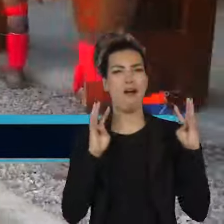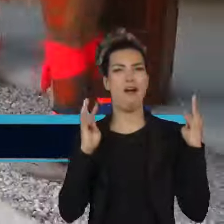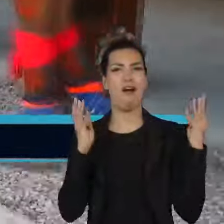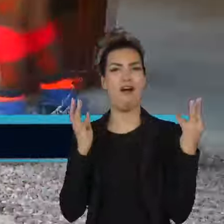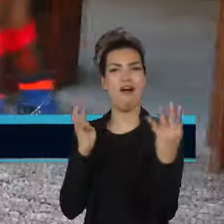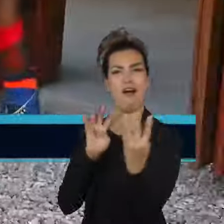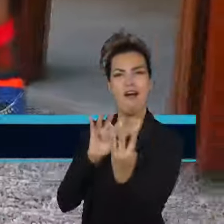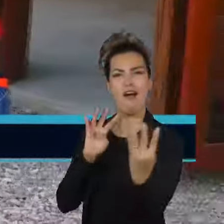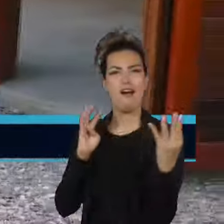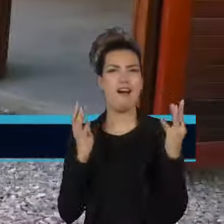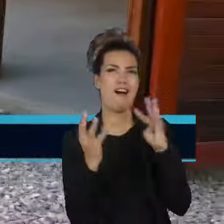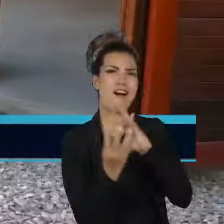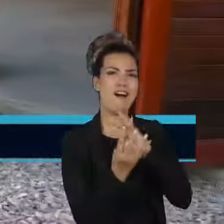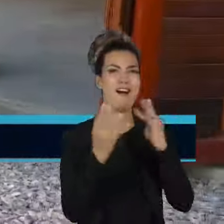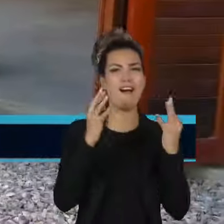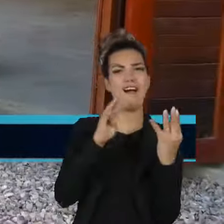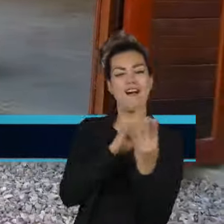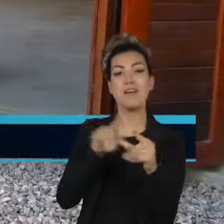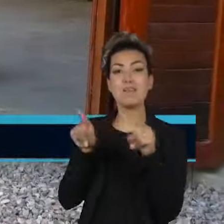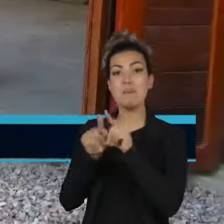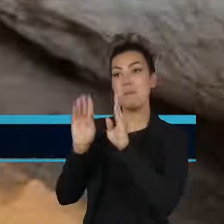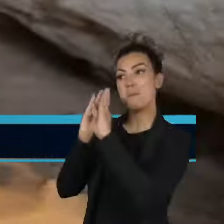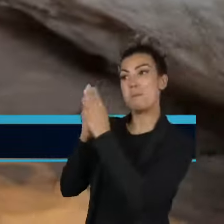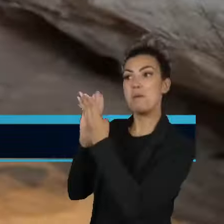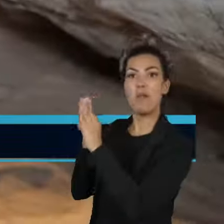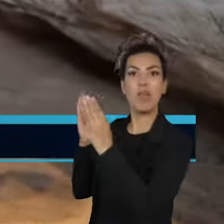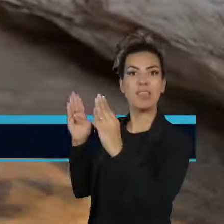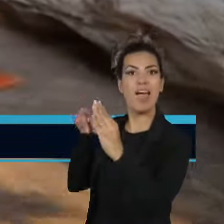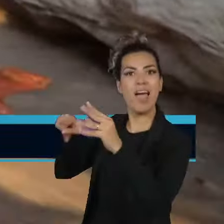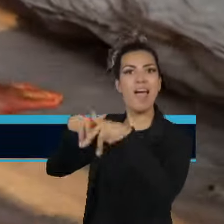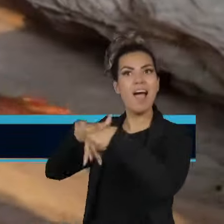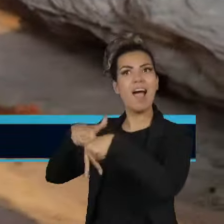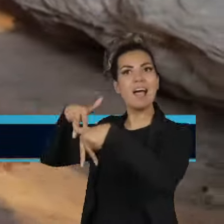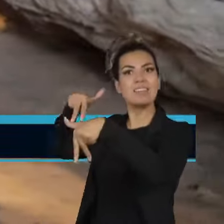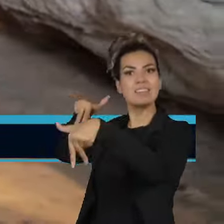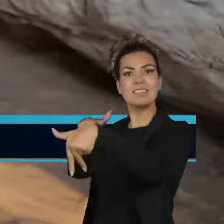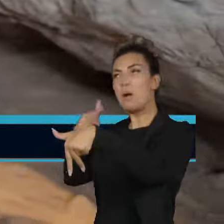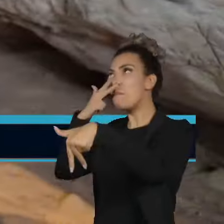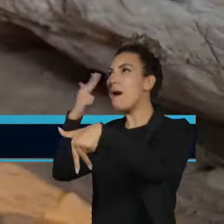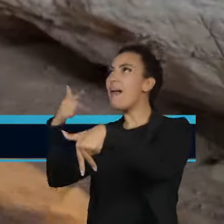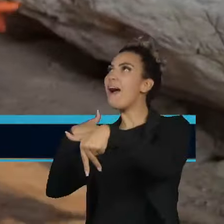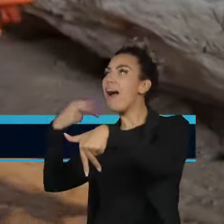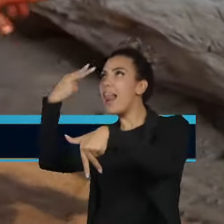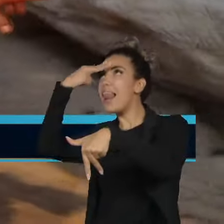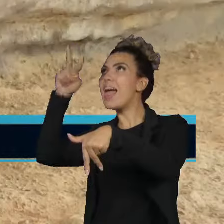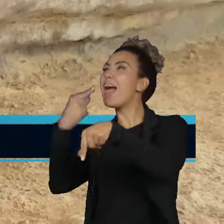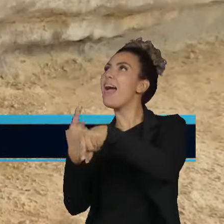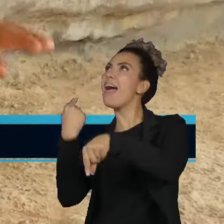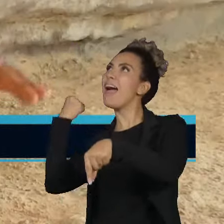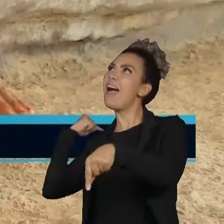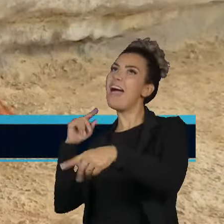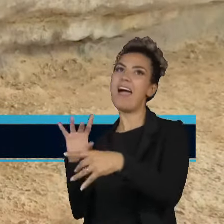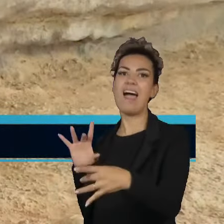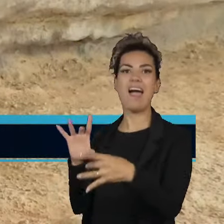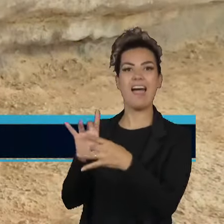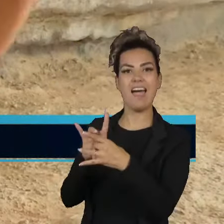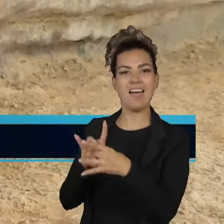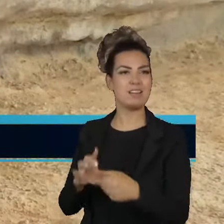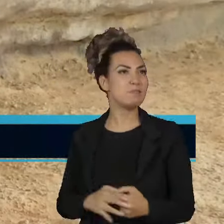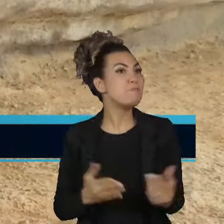Se reencontrou com sua memória. A gente está fazendo uma festa aqui. A gente faz uma